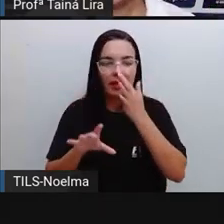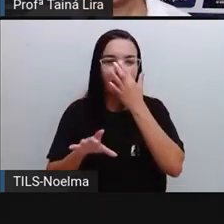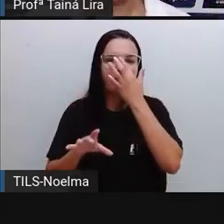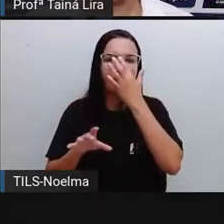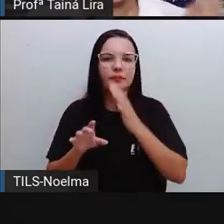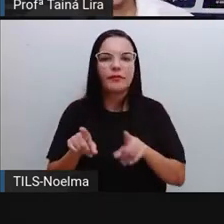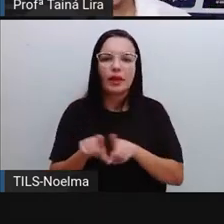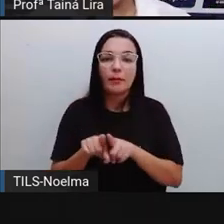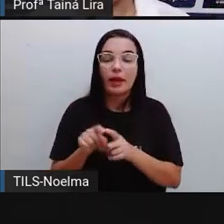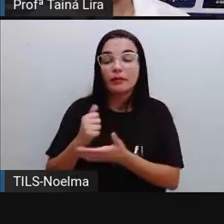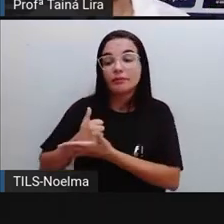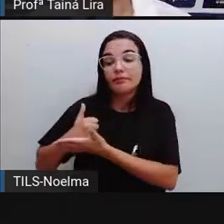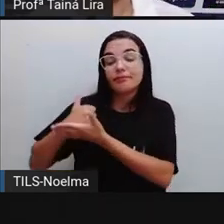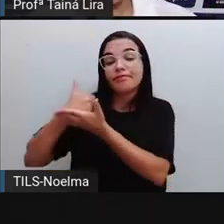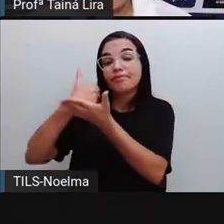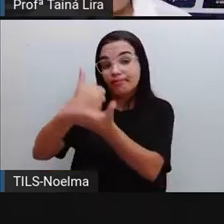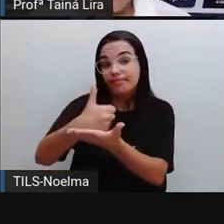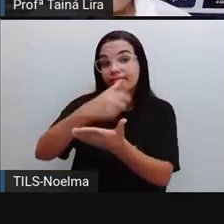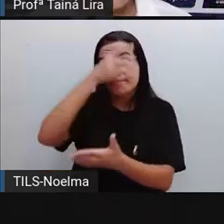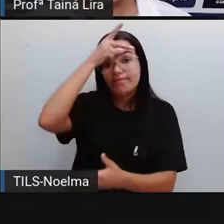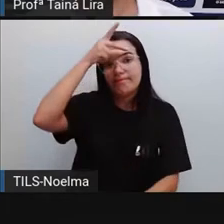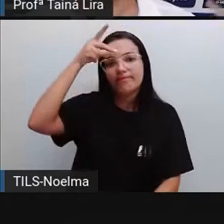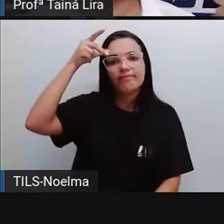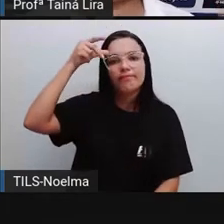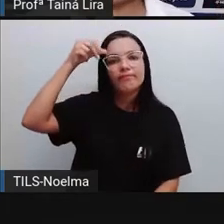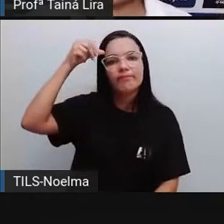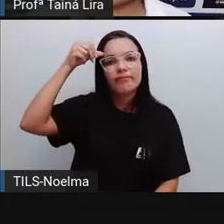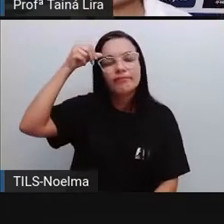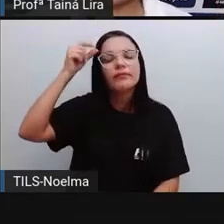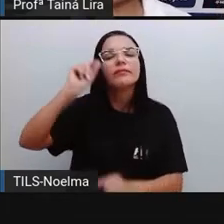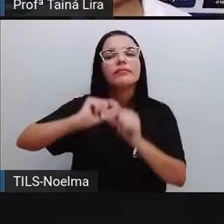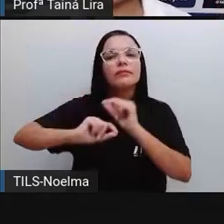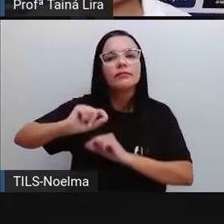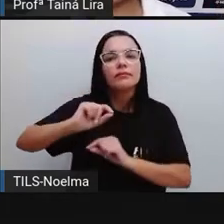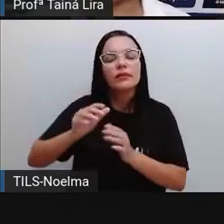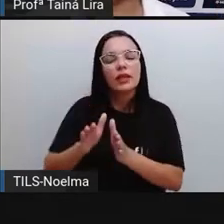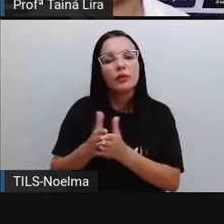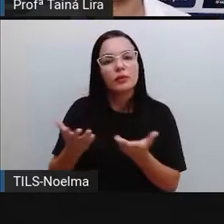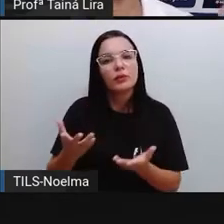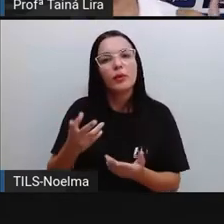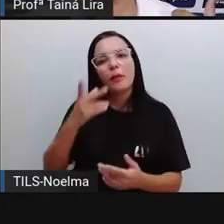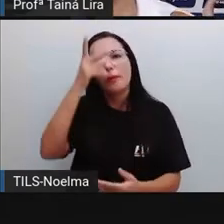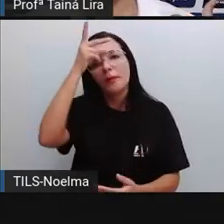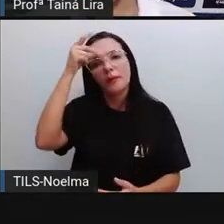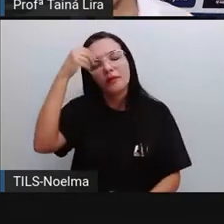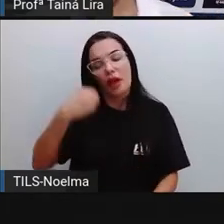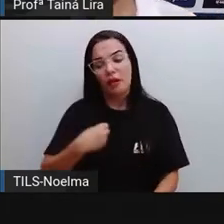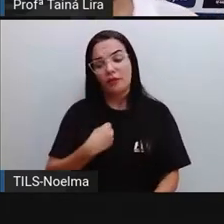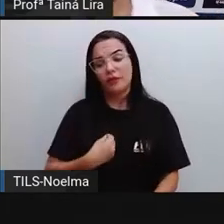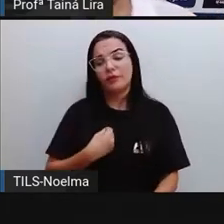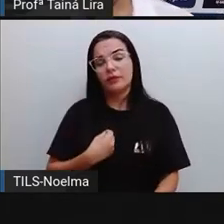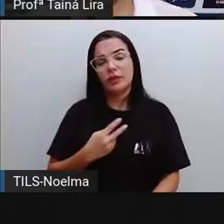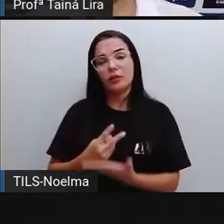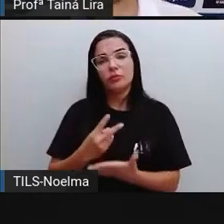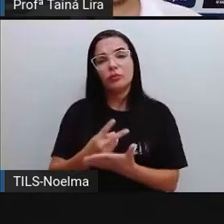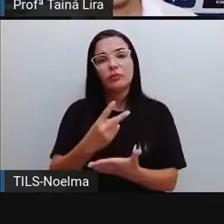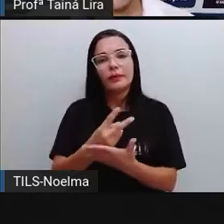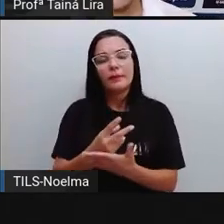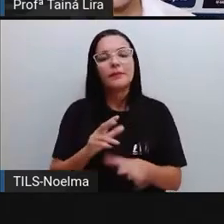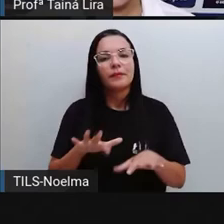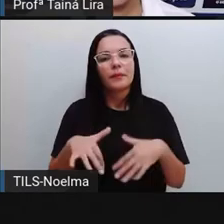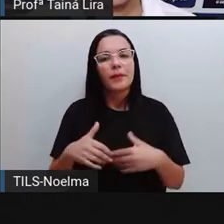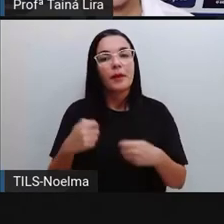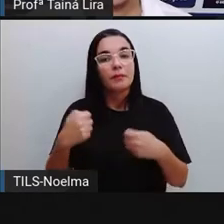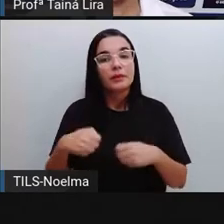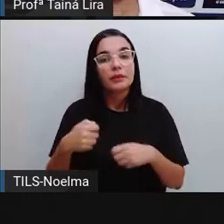e auxiliar o prefeito também, quando o prefeito está presente. Então, tem atribuições que são